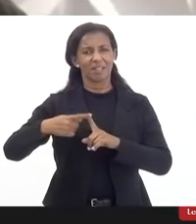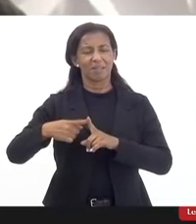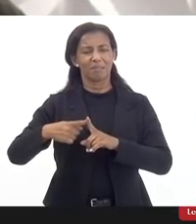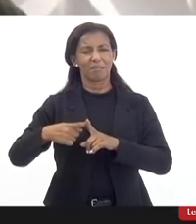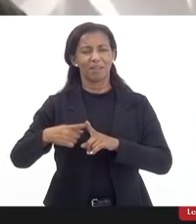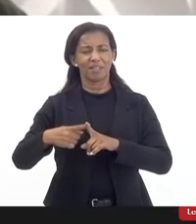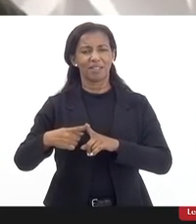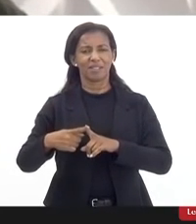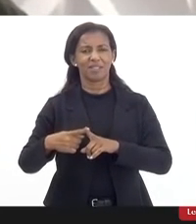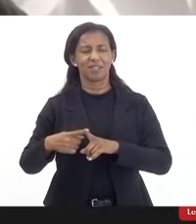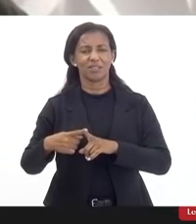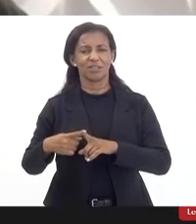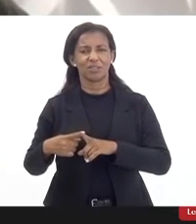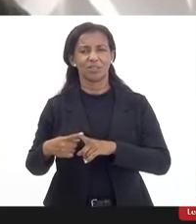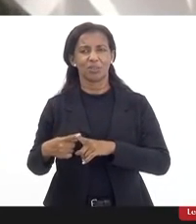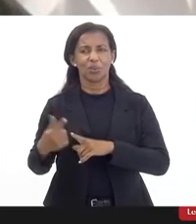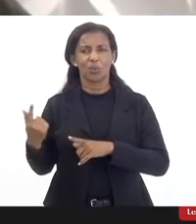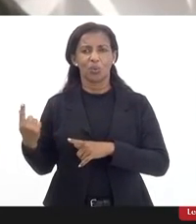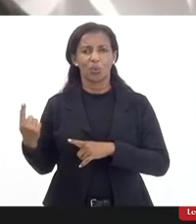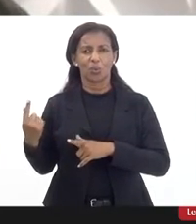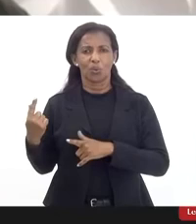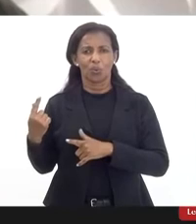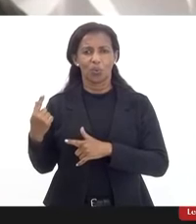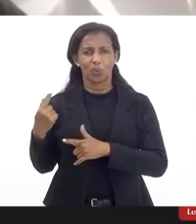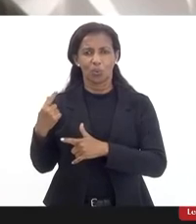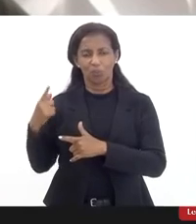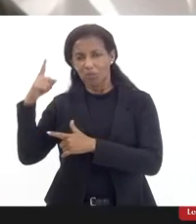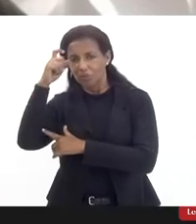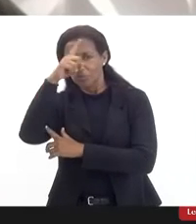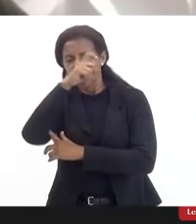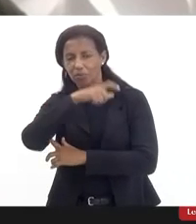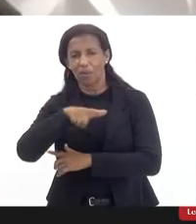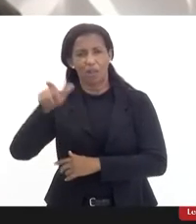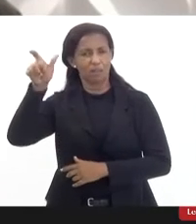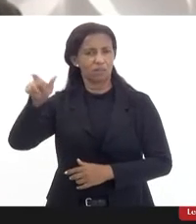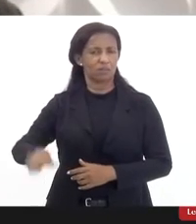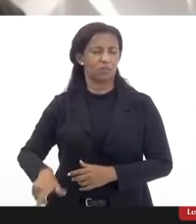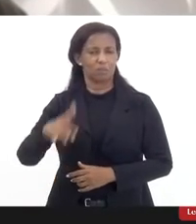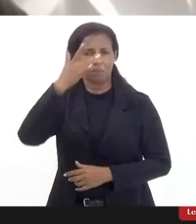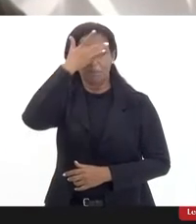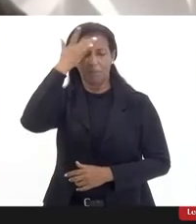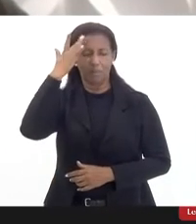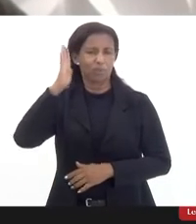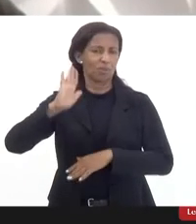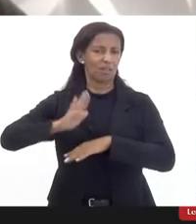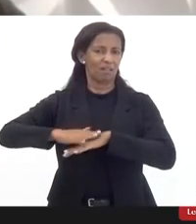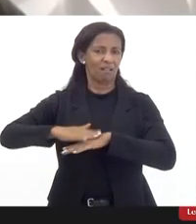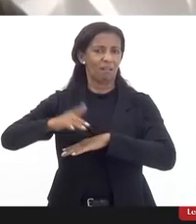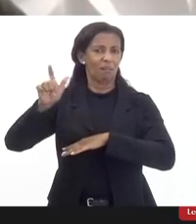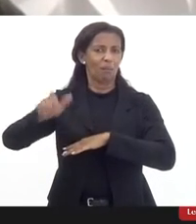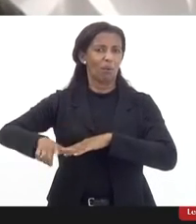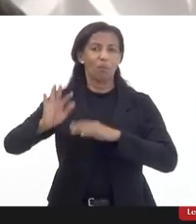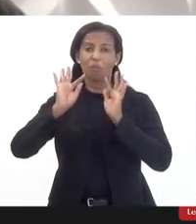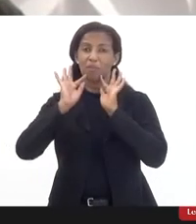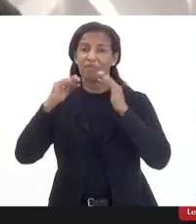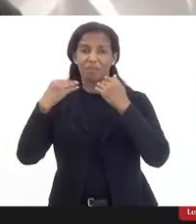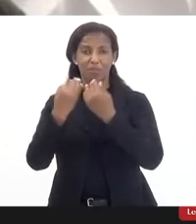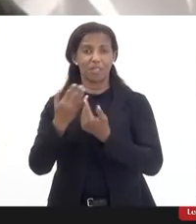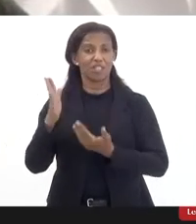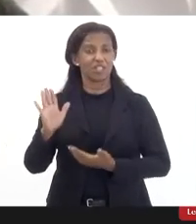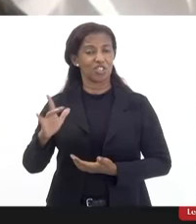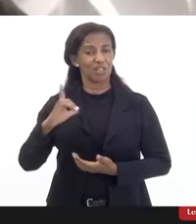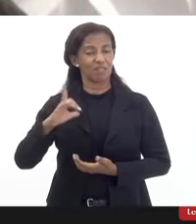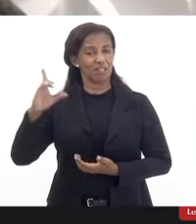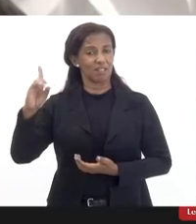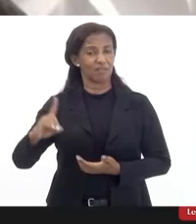acaba criando mais uma ferramenta de dificuldade para o paciente ou para a família do paciente